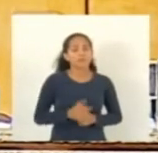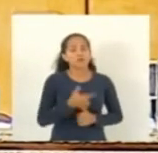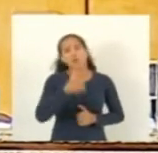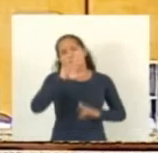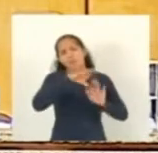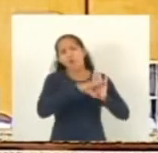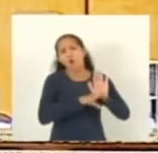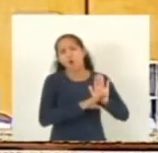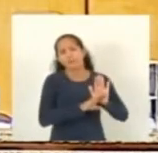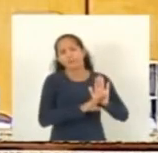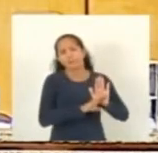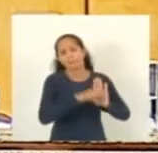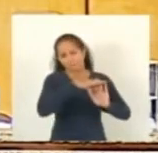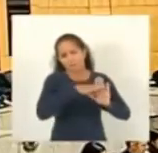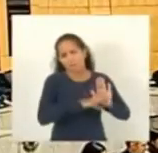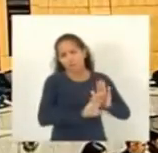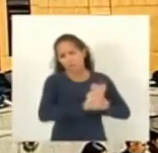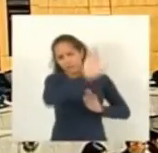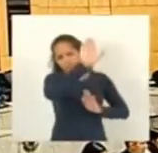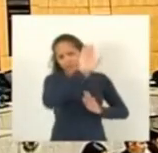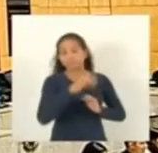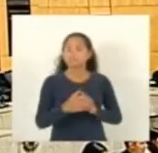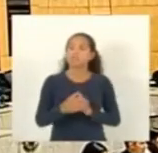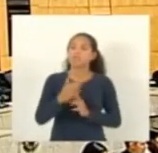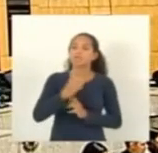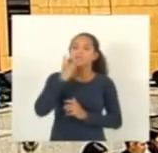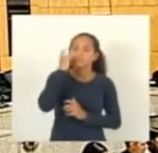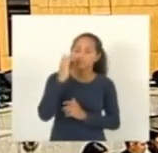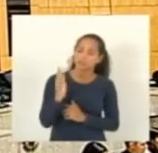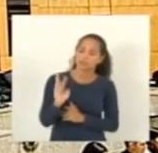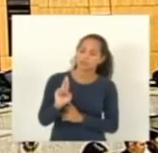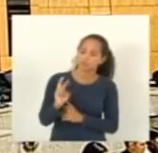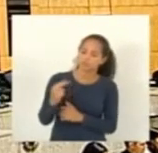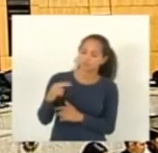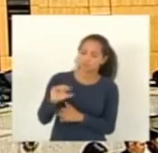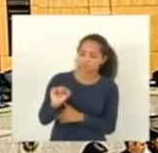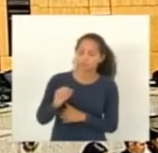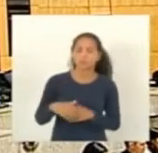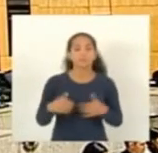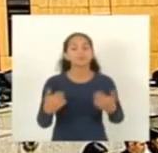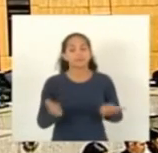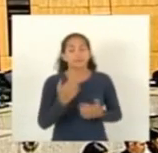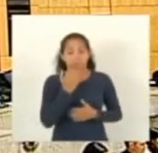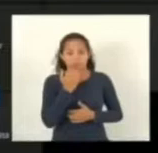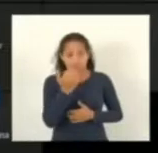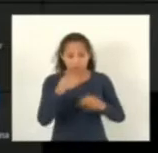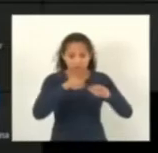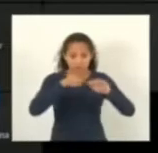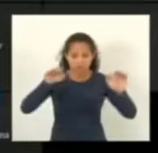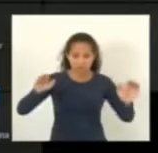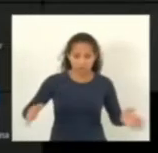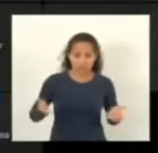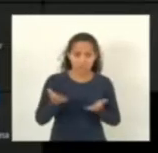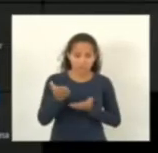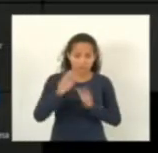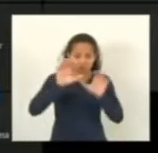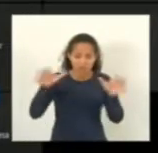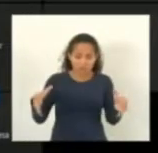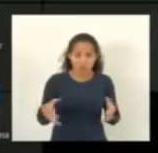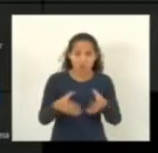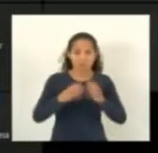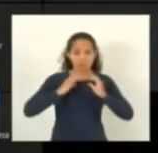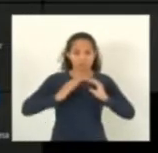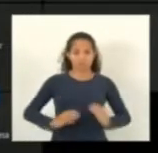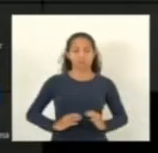ordem. Pela ordem, deputado Bruno? Sim, eu gostaria de solicitar a mesa. A Comissão de Cidadania